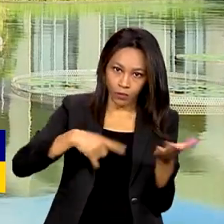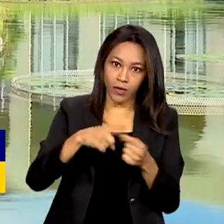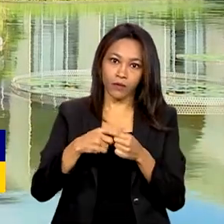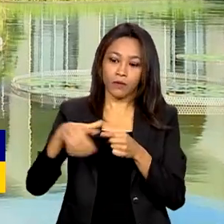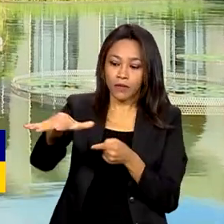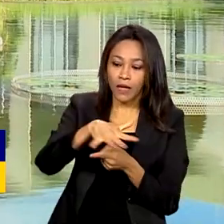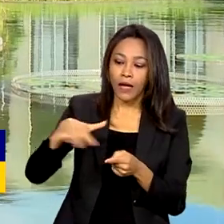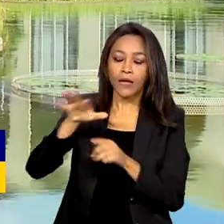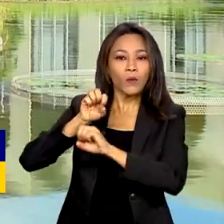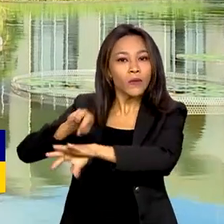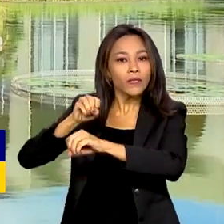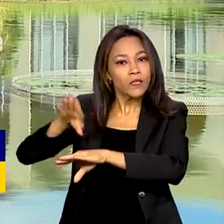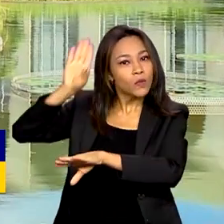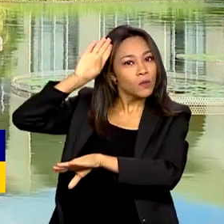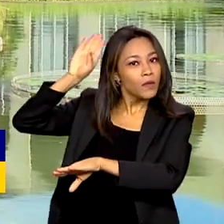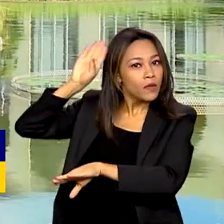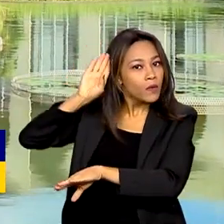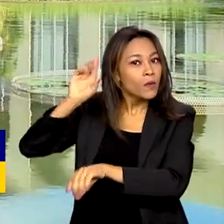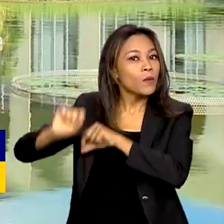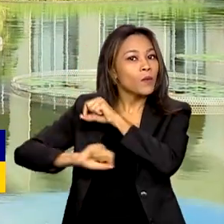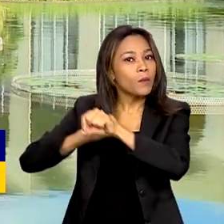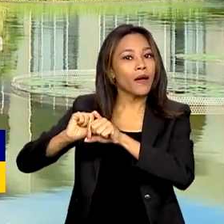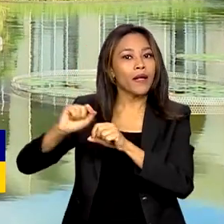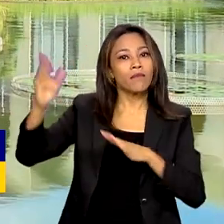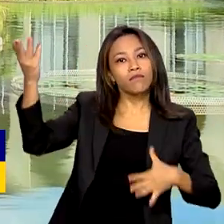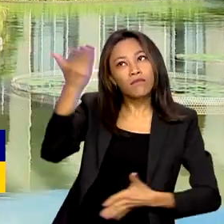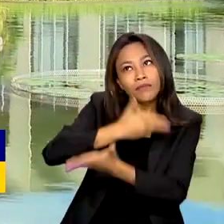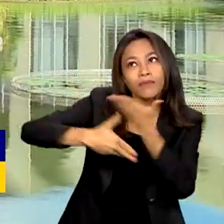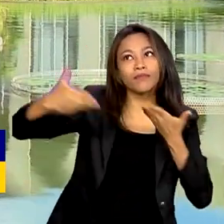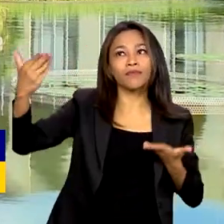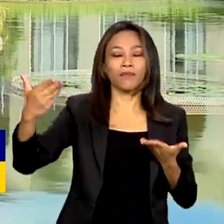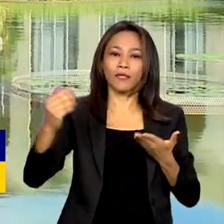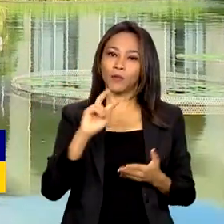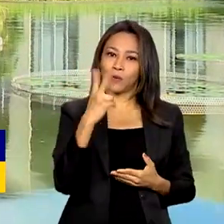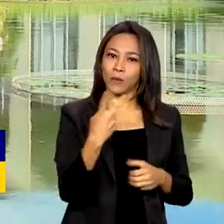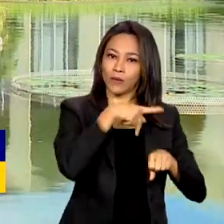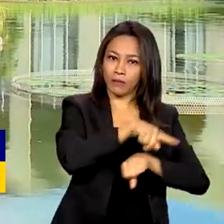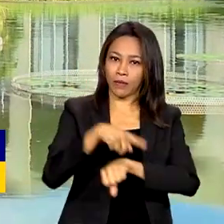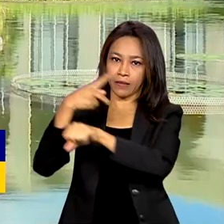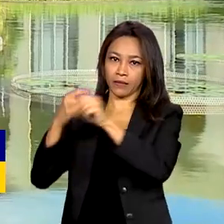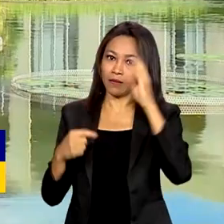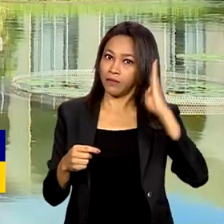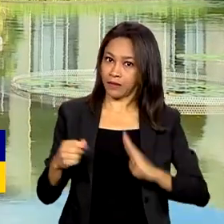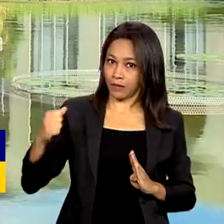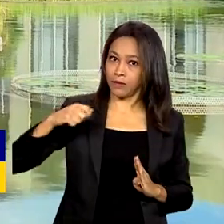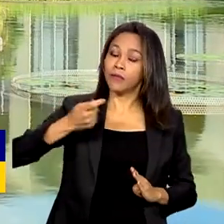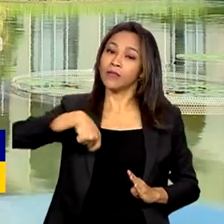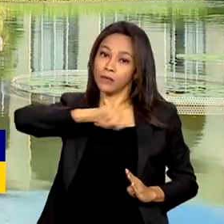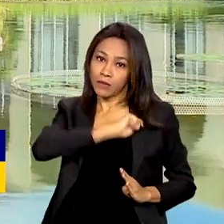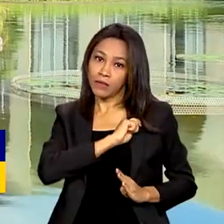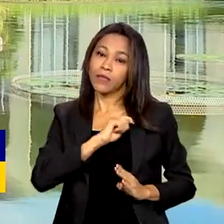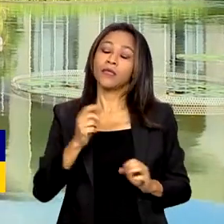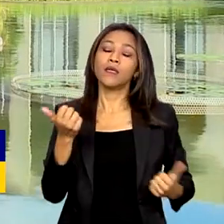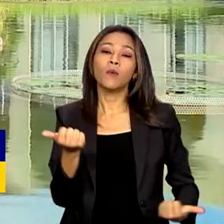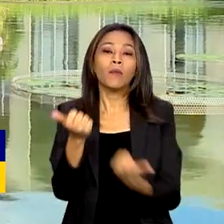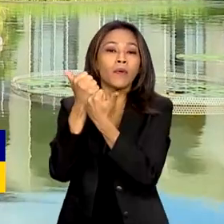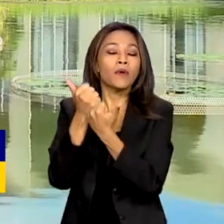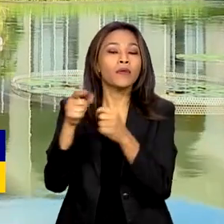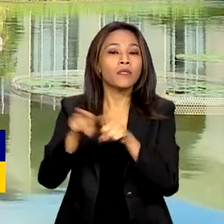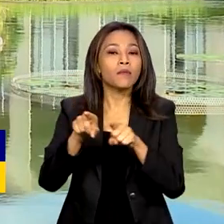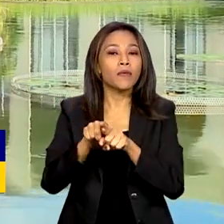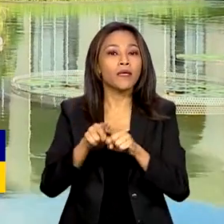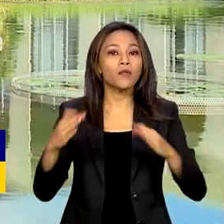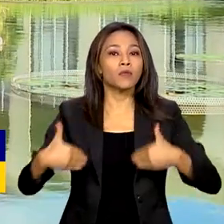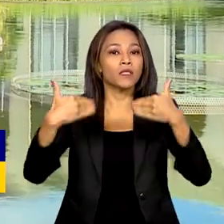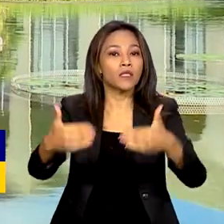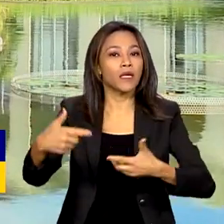educação superior para intensificar o intercâmbio entre os dois países e um acordo de cooperação entre os ministérios do trabalho.